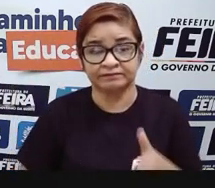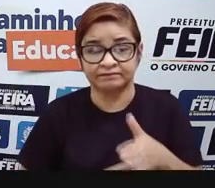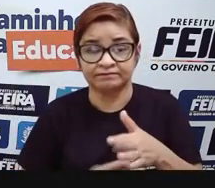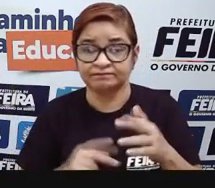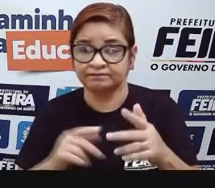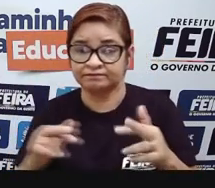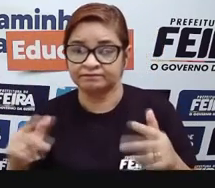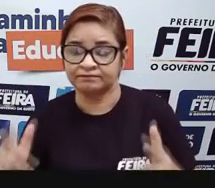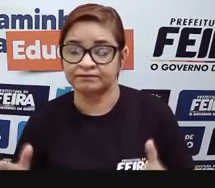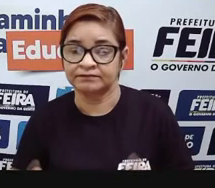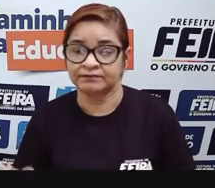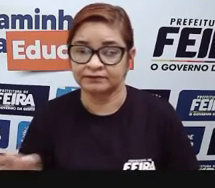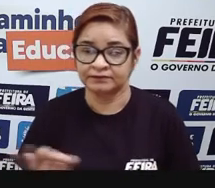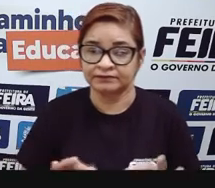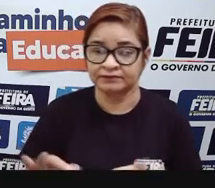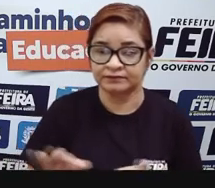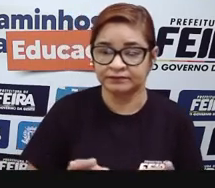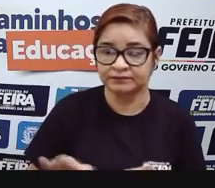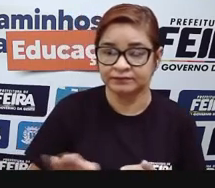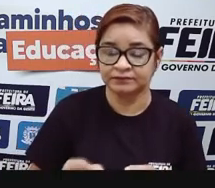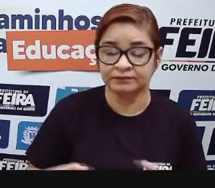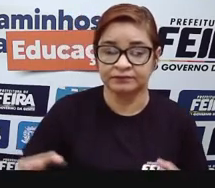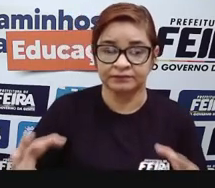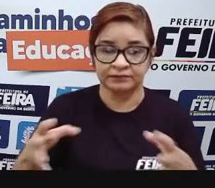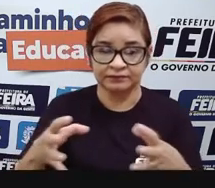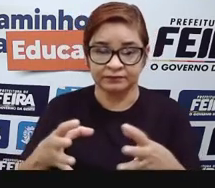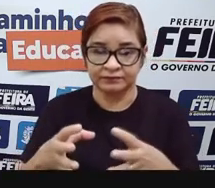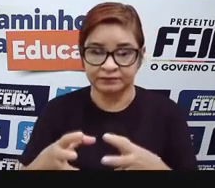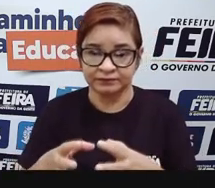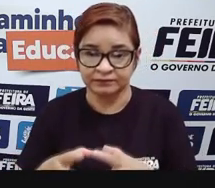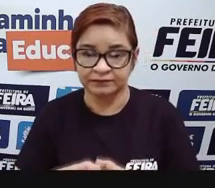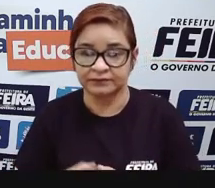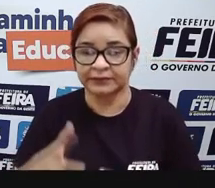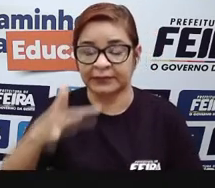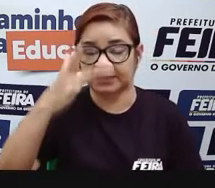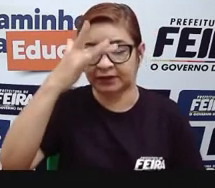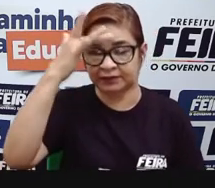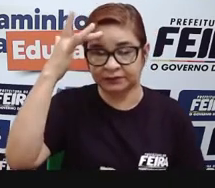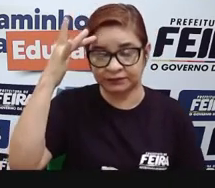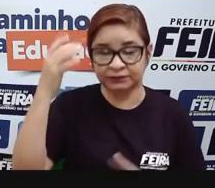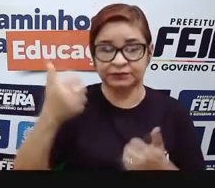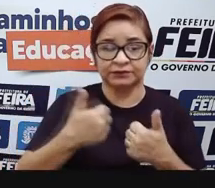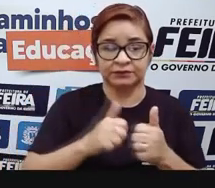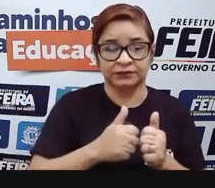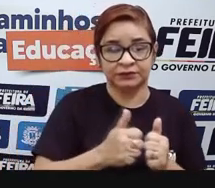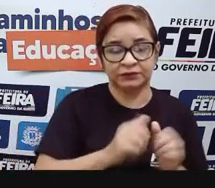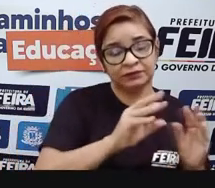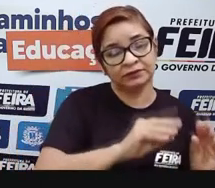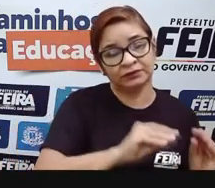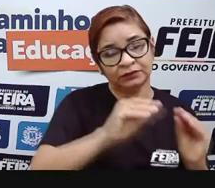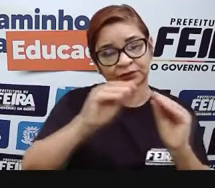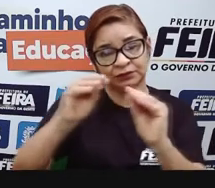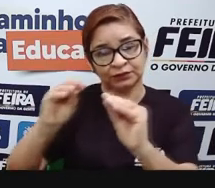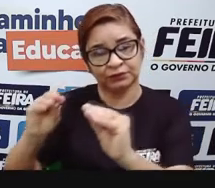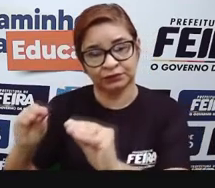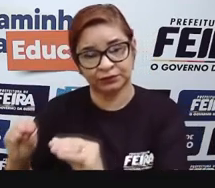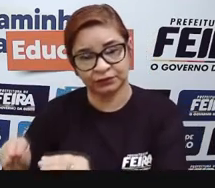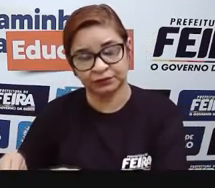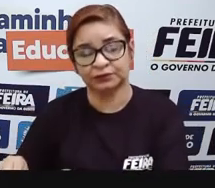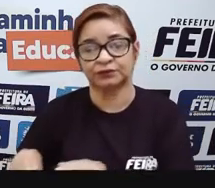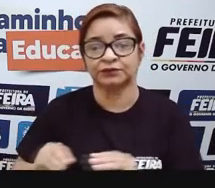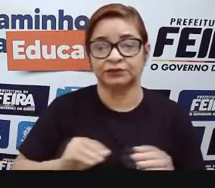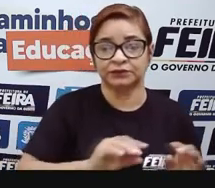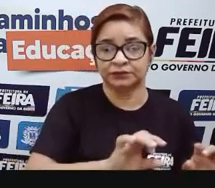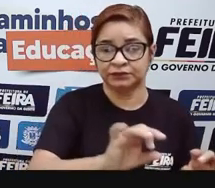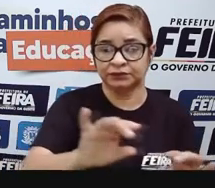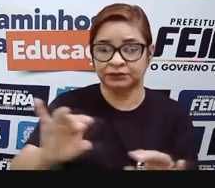base a operação de terminais de integração, permitindo o transbordo de passageiros entre diversas modalidades, de linhas, né? Que compõem o